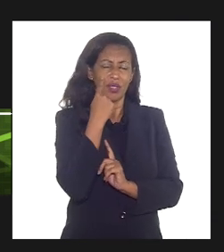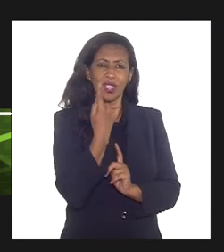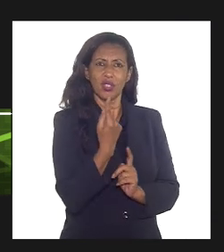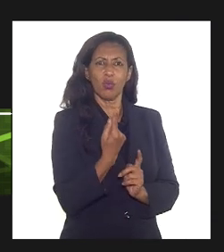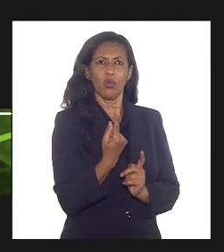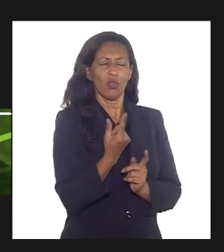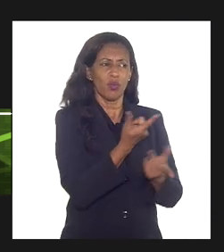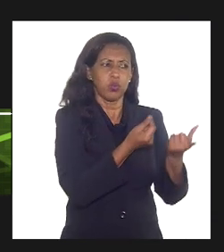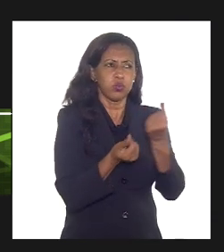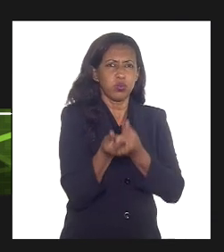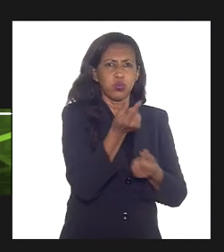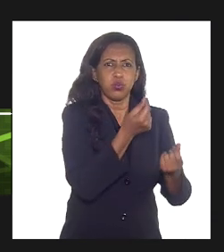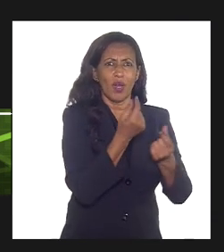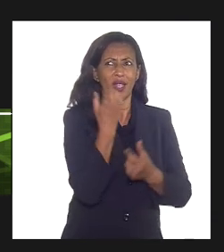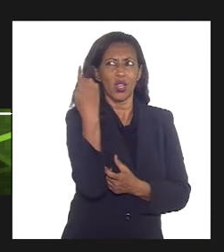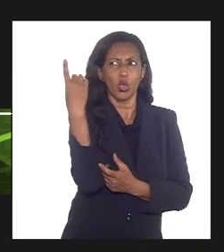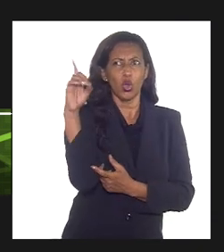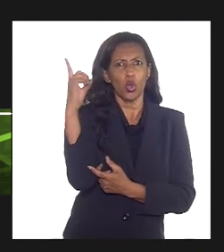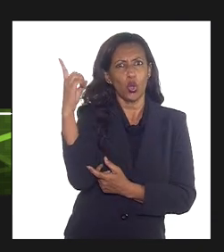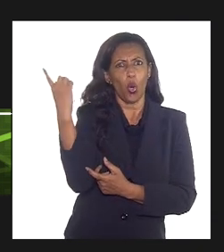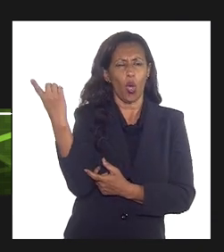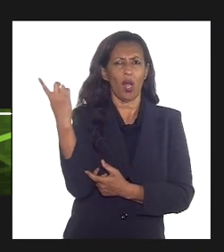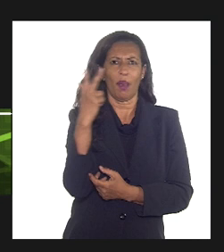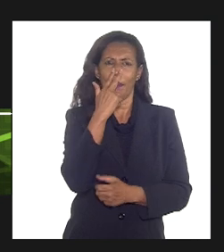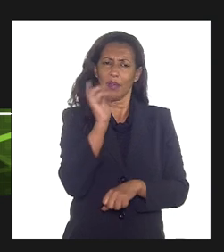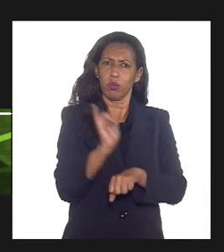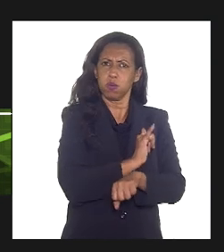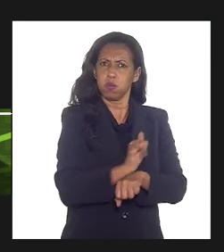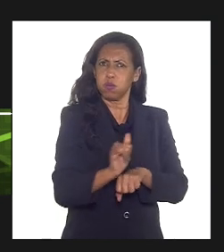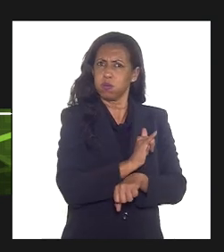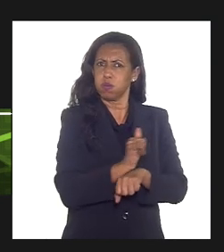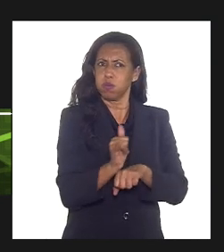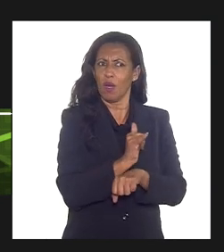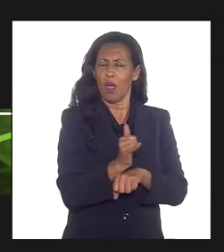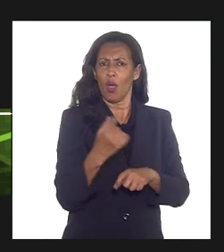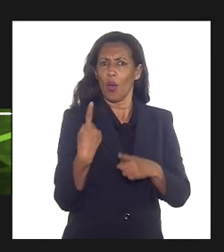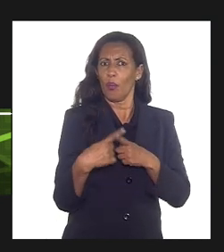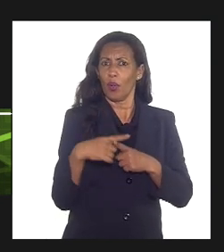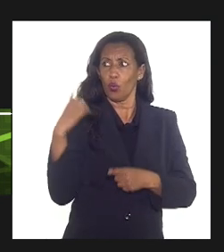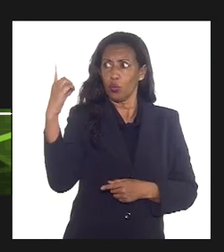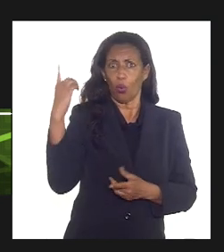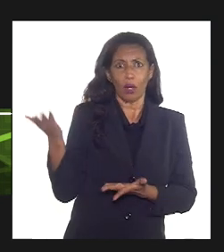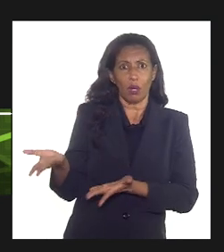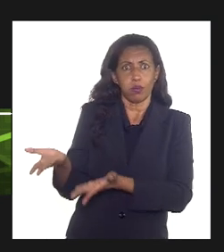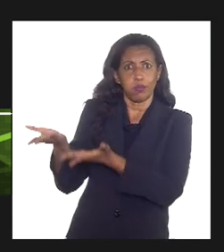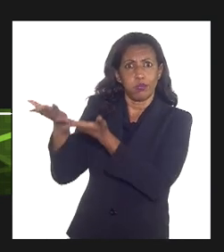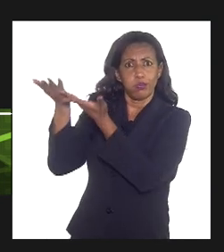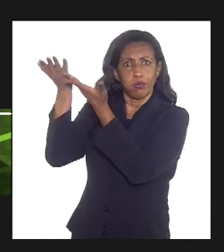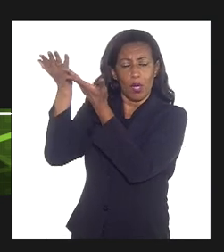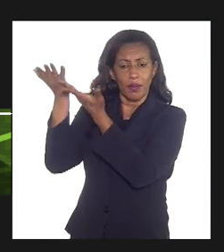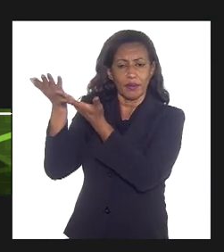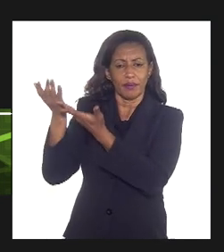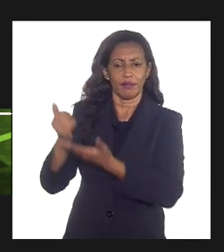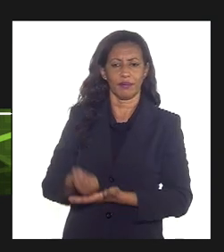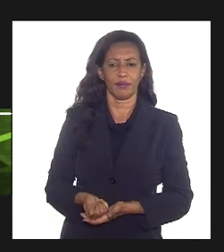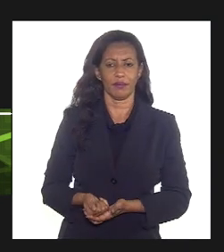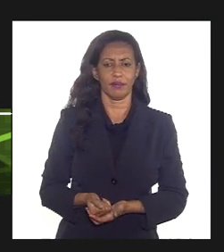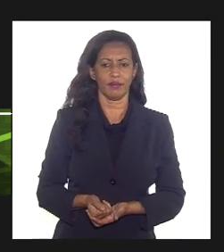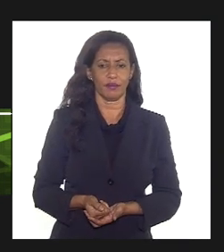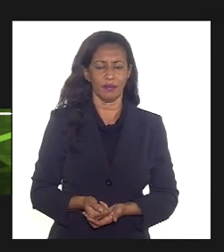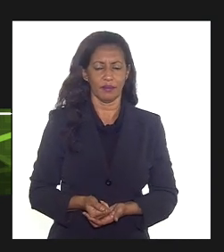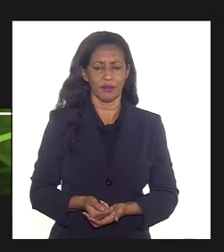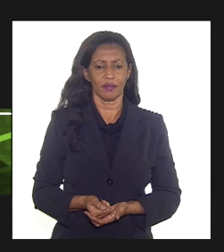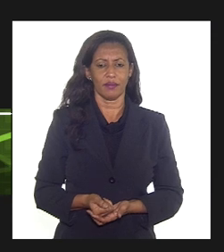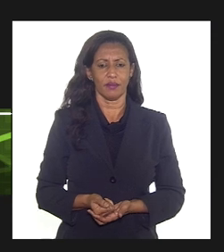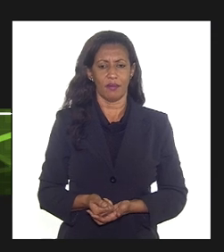que a gente vive, isso é uma vantagem estratégica imensa, porque o dólar está no céu, mesmo nas suas projeções aí está a 5, mas está a mais para